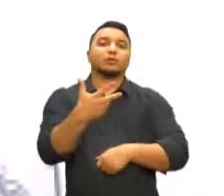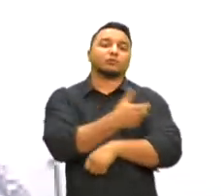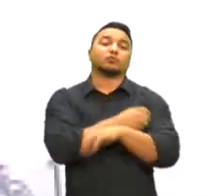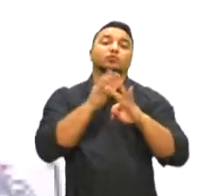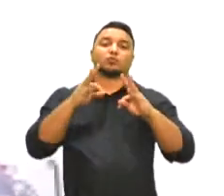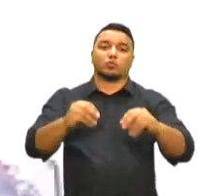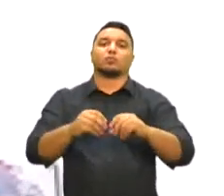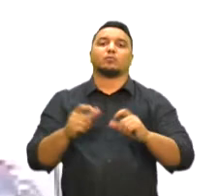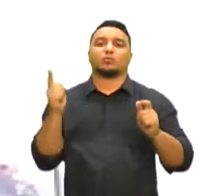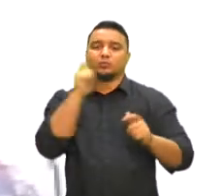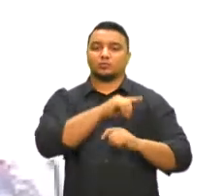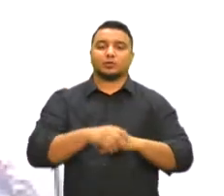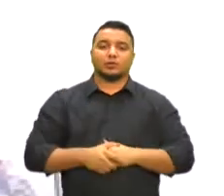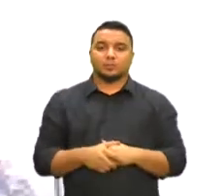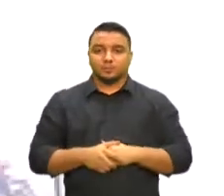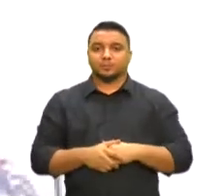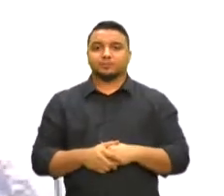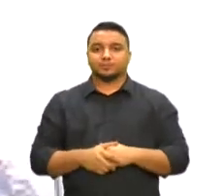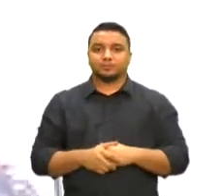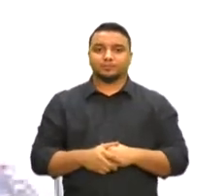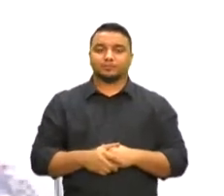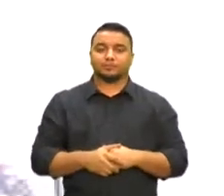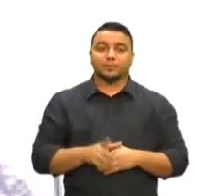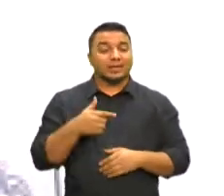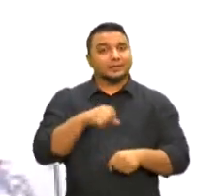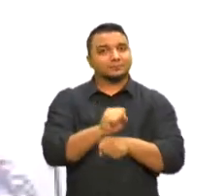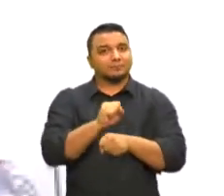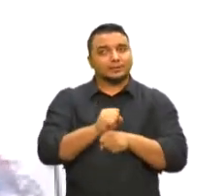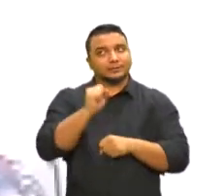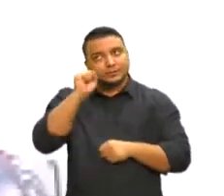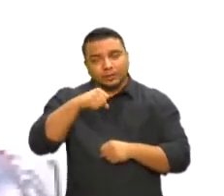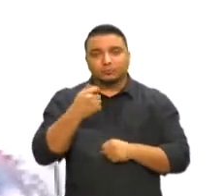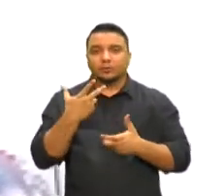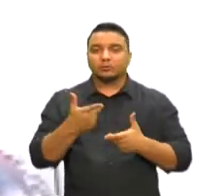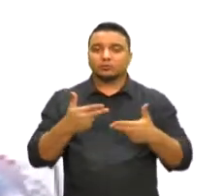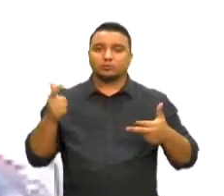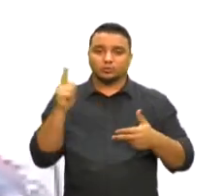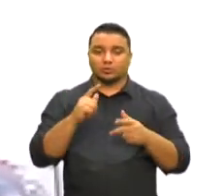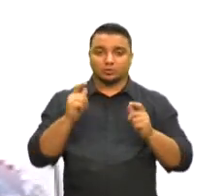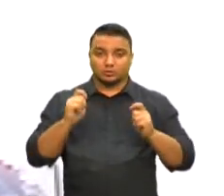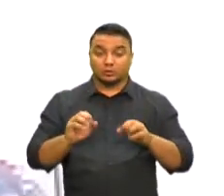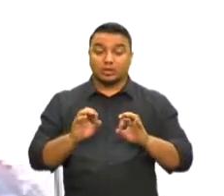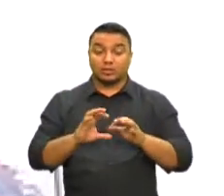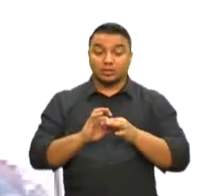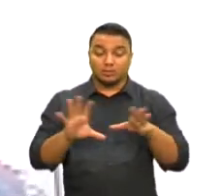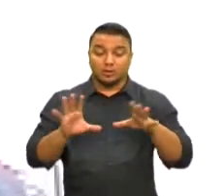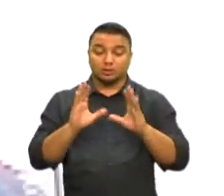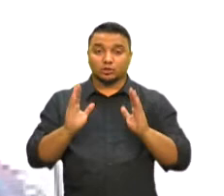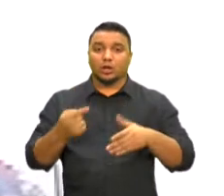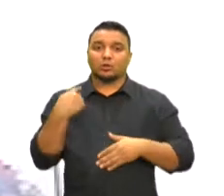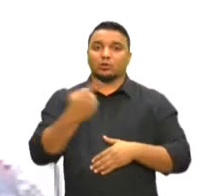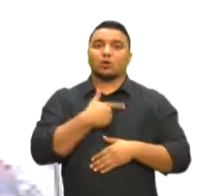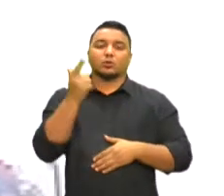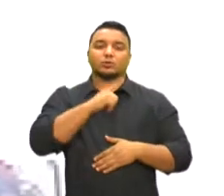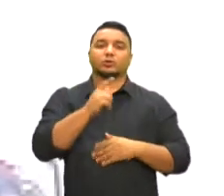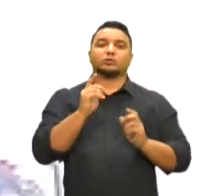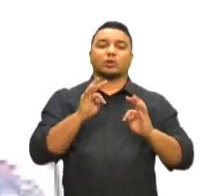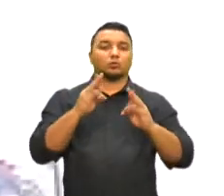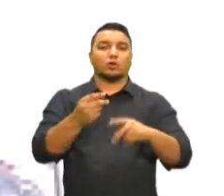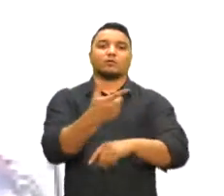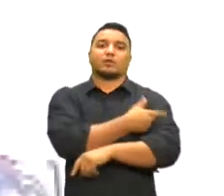vacinar. Mas realmente era uma expectativa muito grande para que essa vacina fosse liberada e a gente pudesse todo mundo